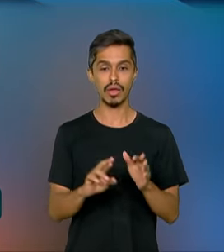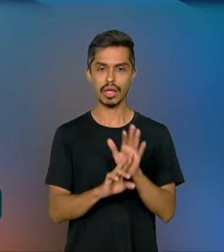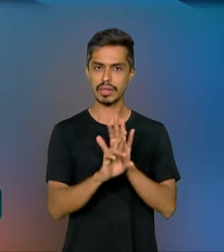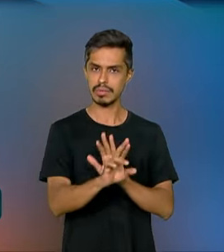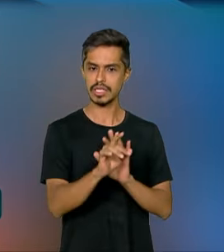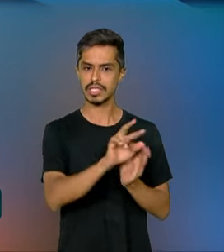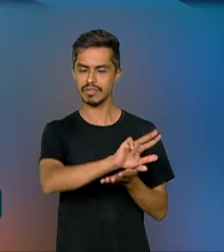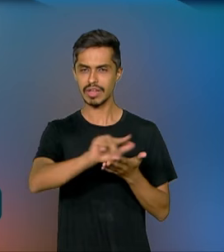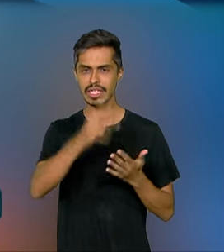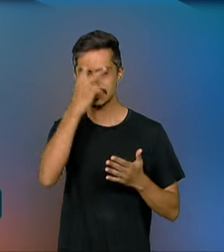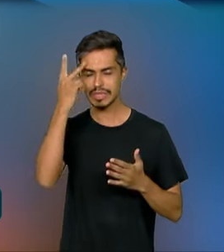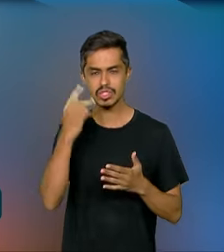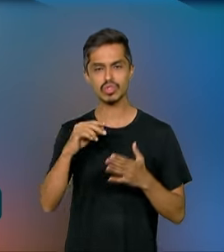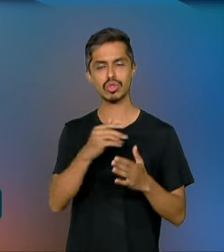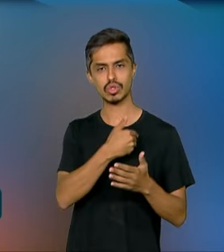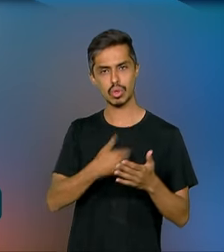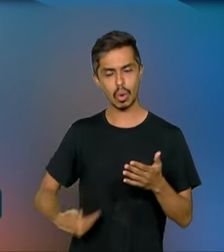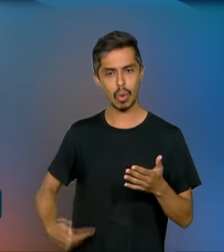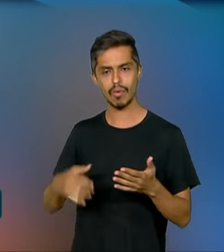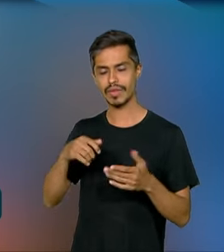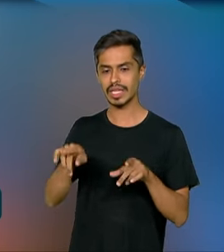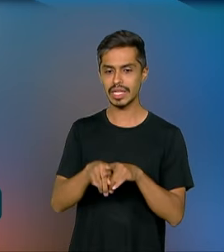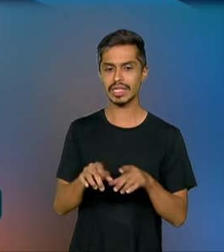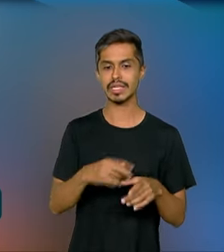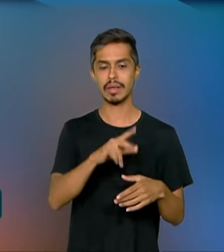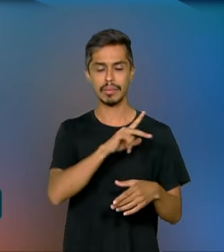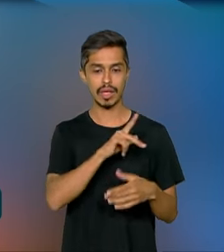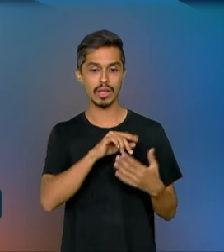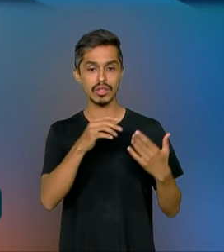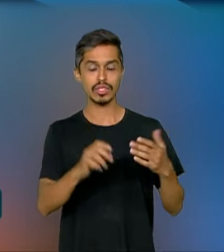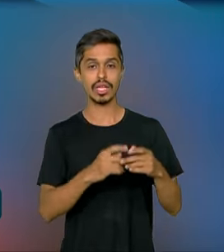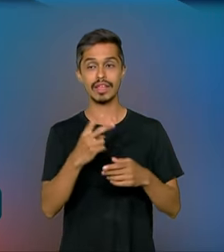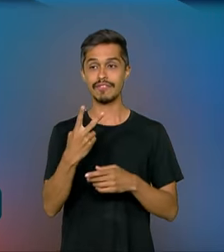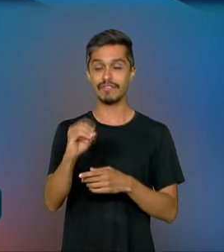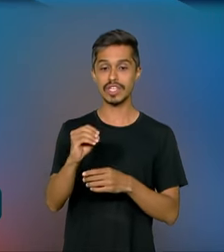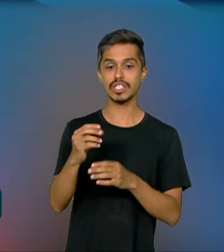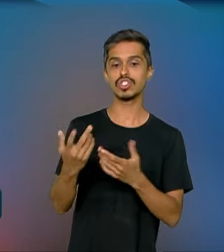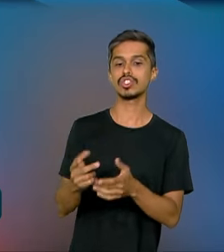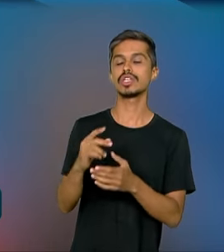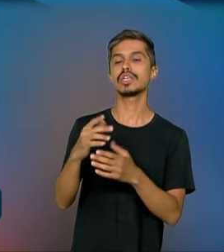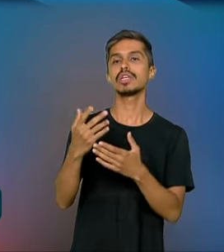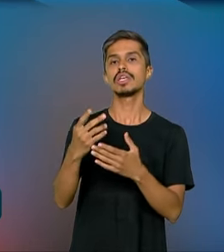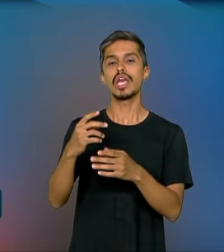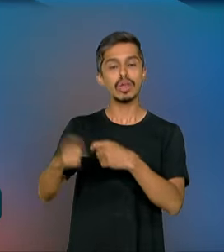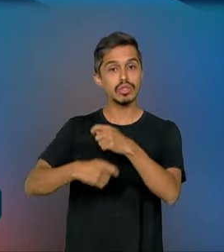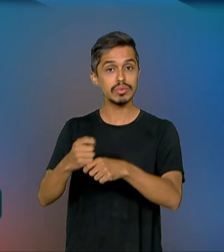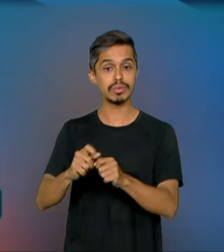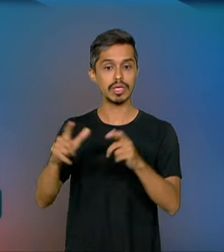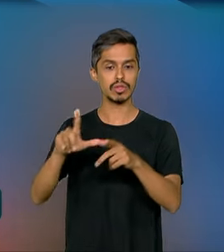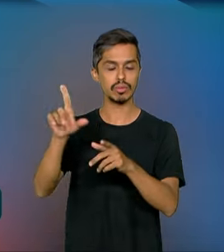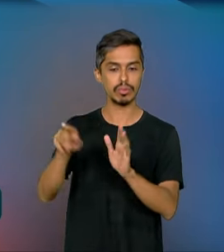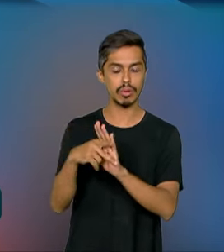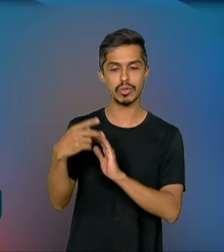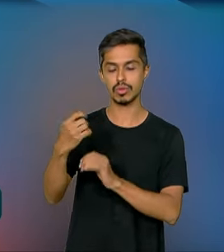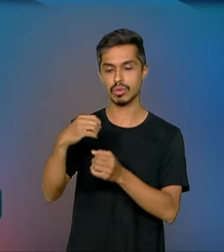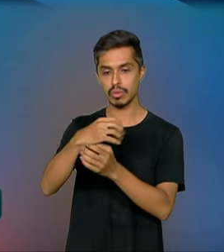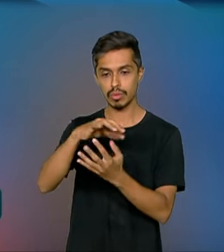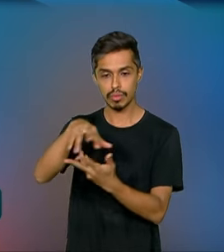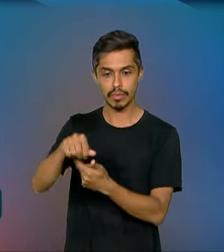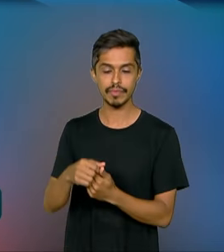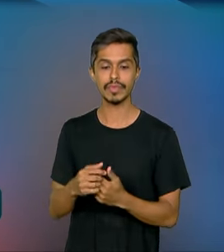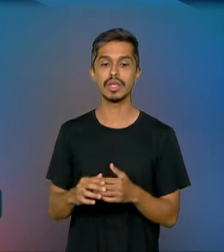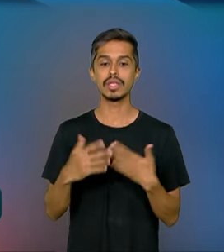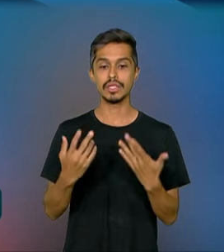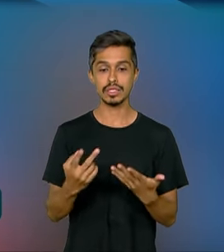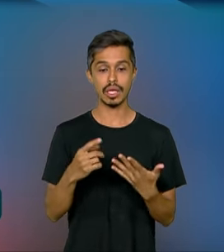governamentais das 20 maiores economias do mundo. A CNI, Confederação Nacional da Indústria,